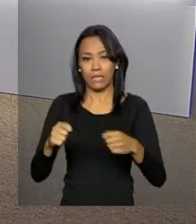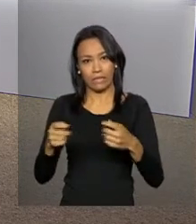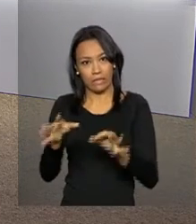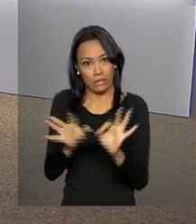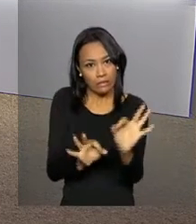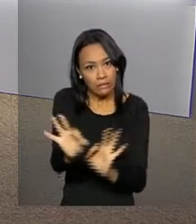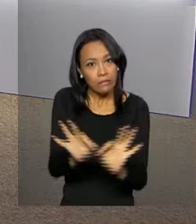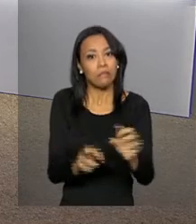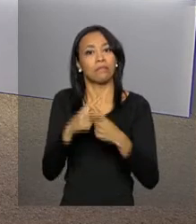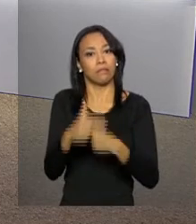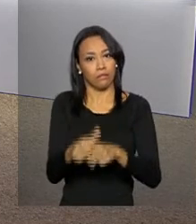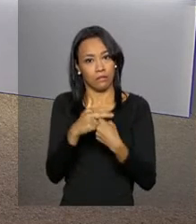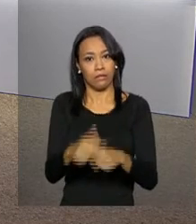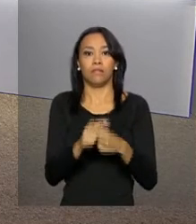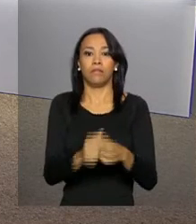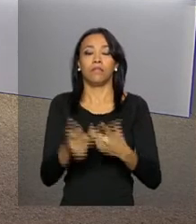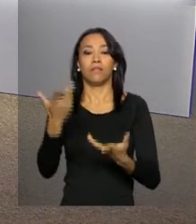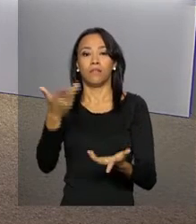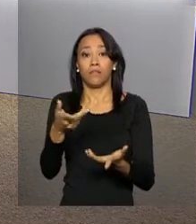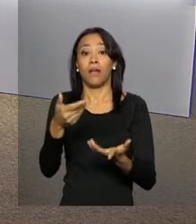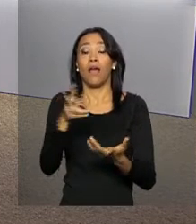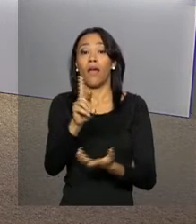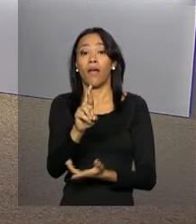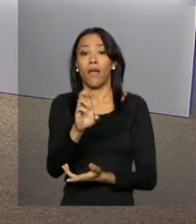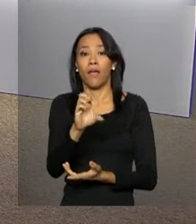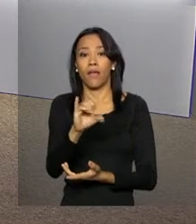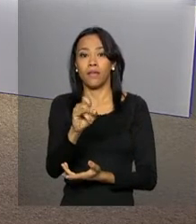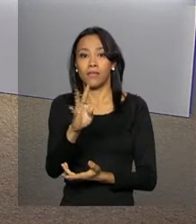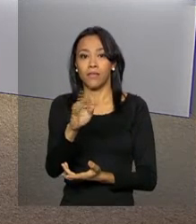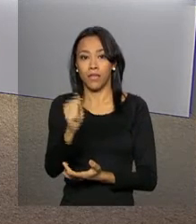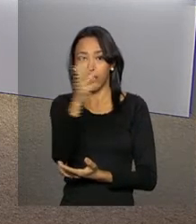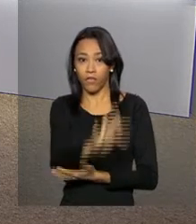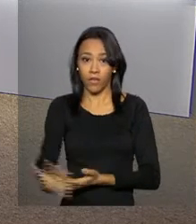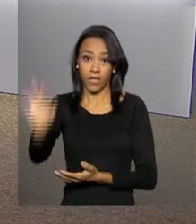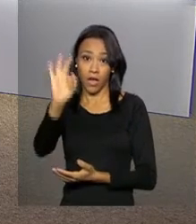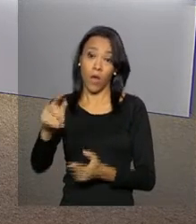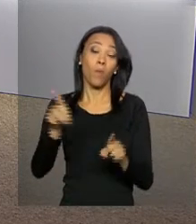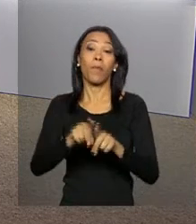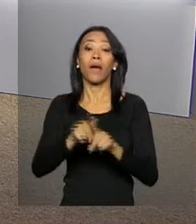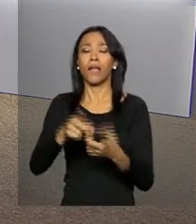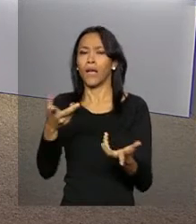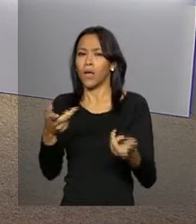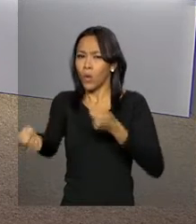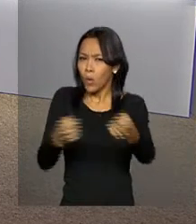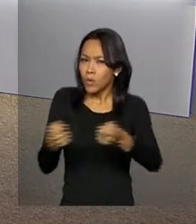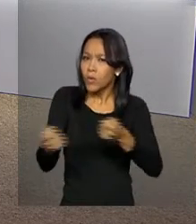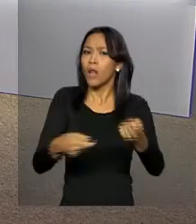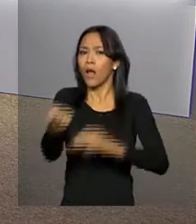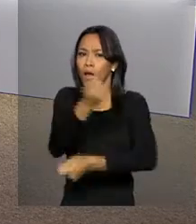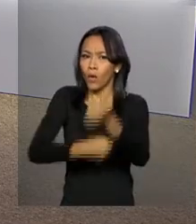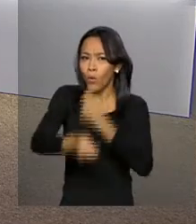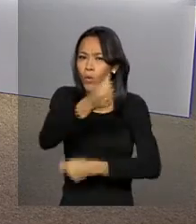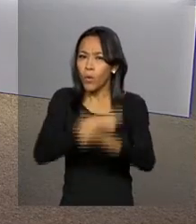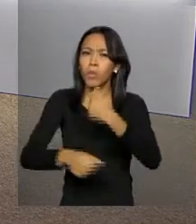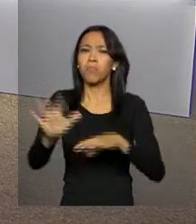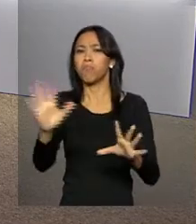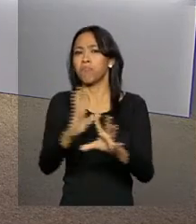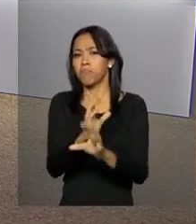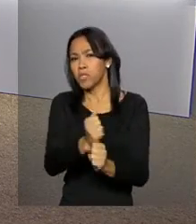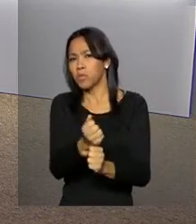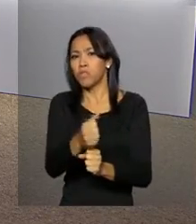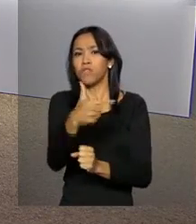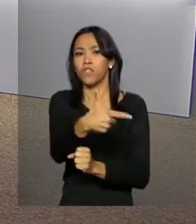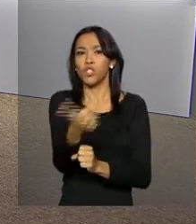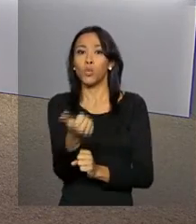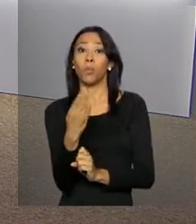Receita Federal. A medida que integra as iniciativas do governo federal para o reequilíbrio da economia deve gerar cerca de R